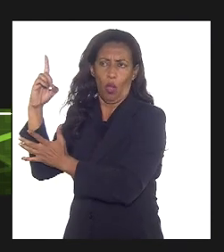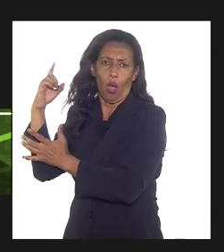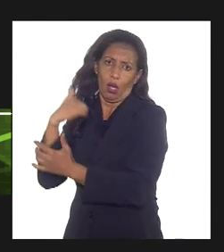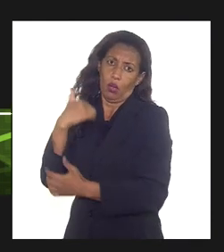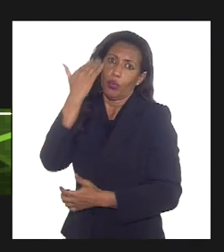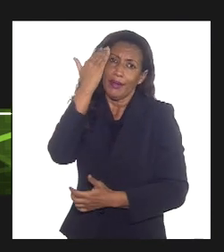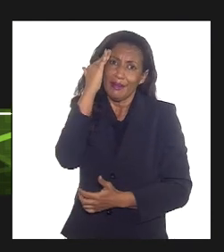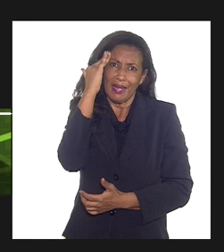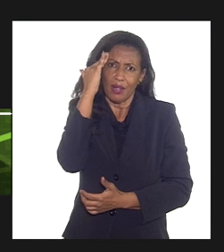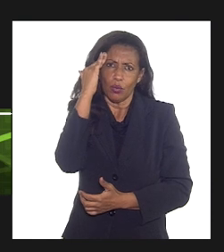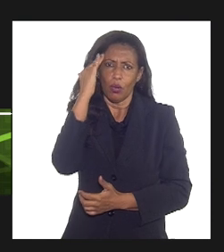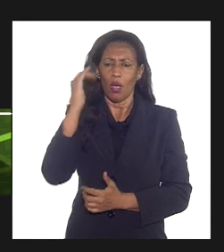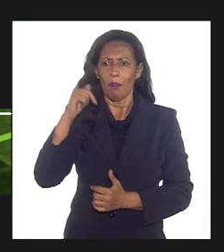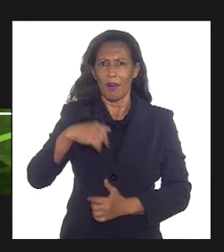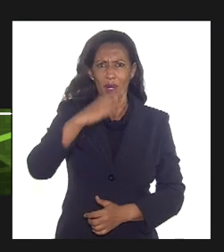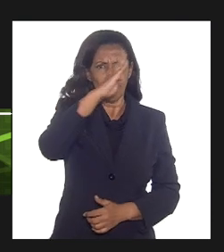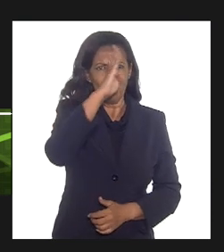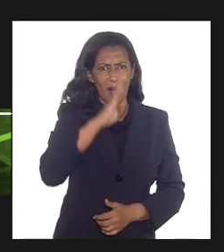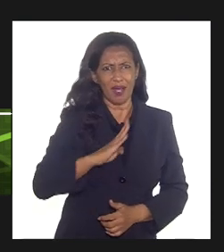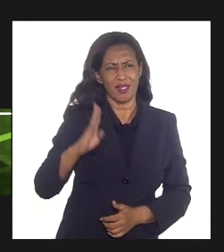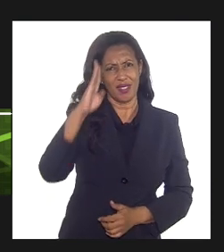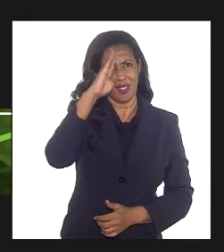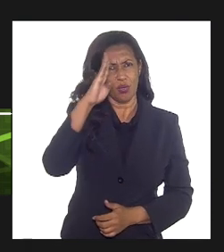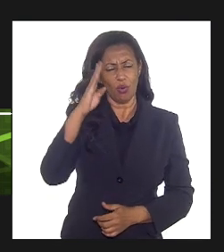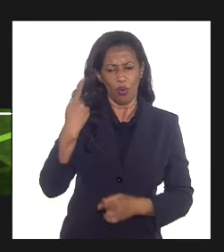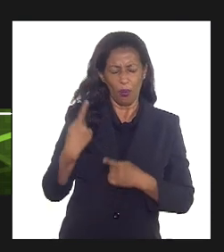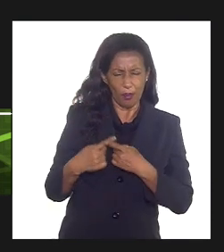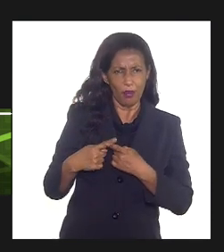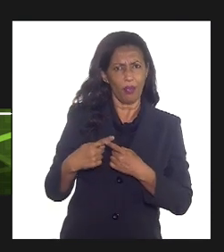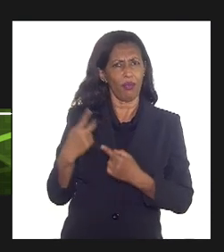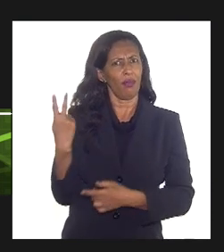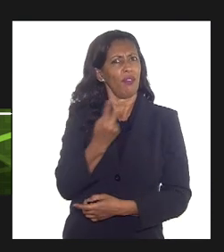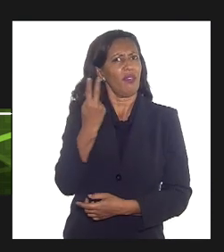produzido aqui, eu não consigo